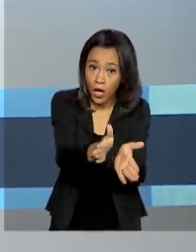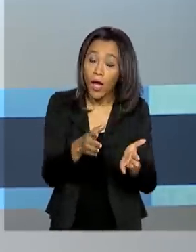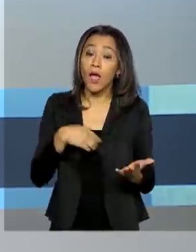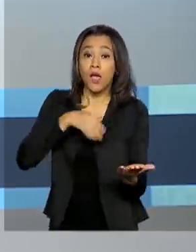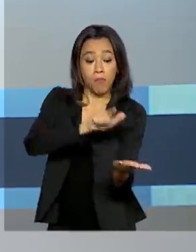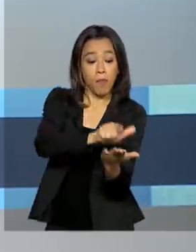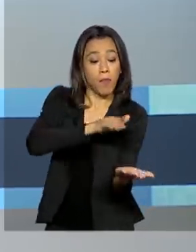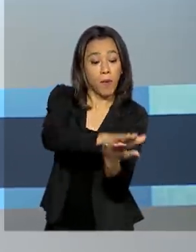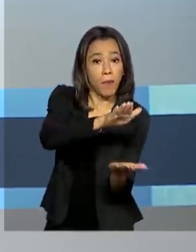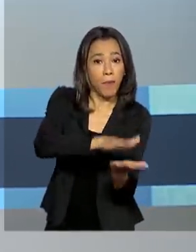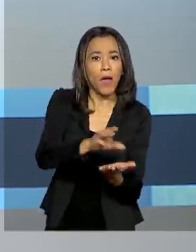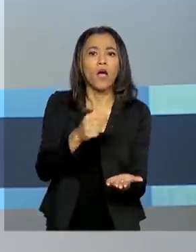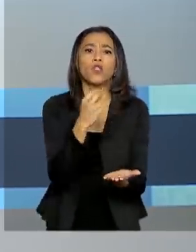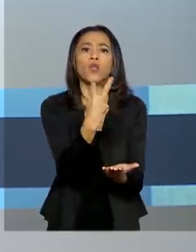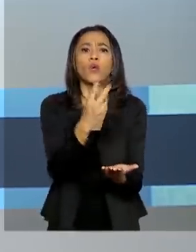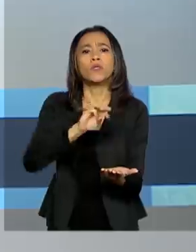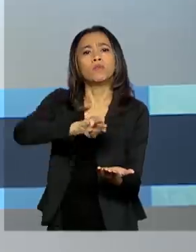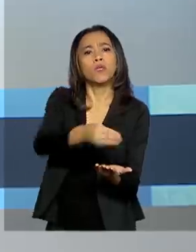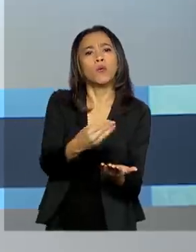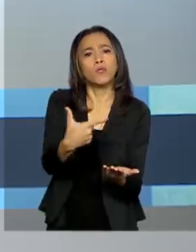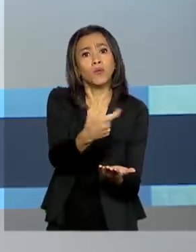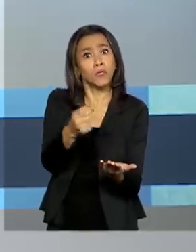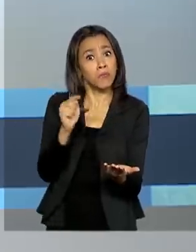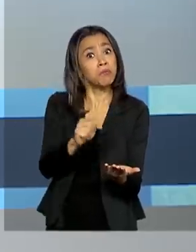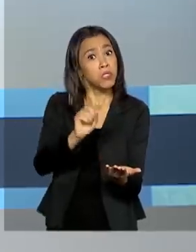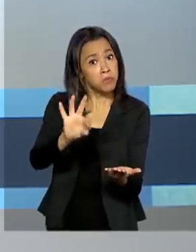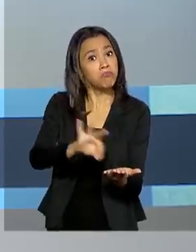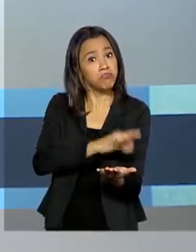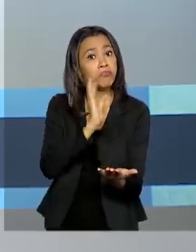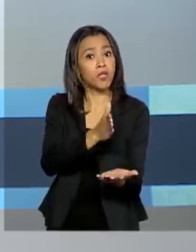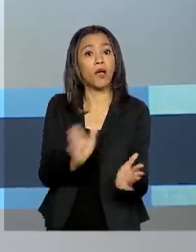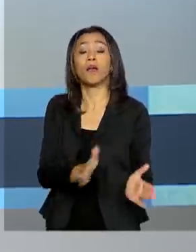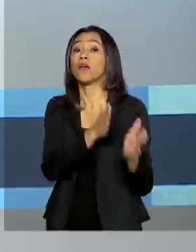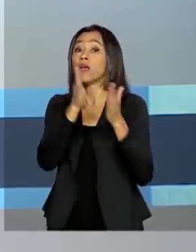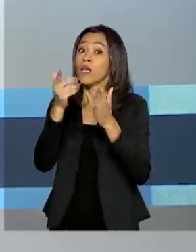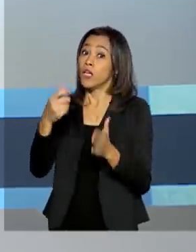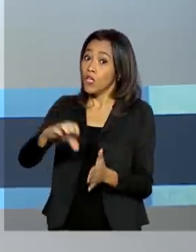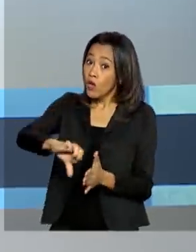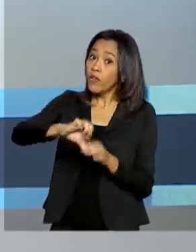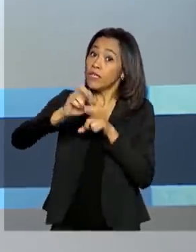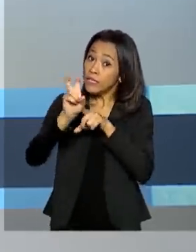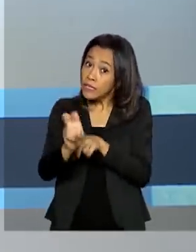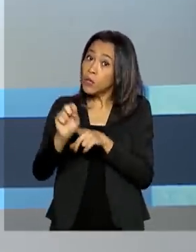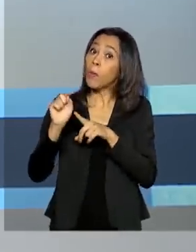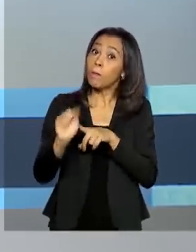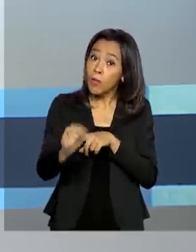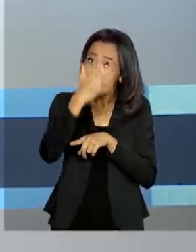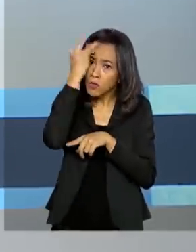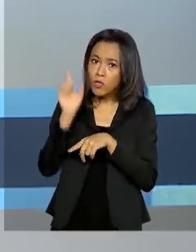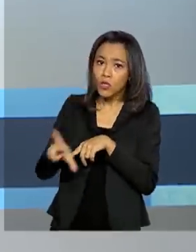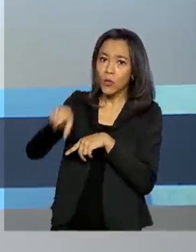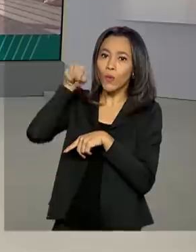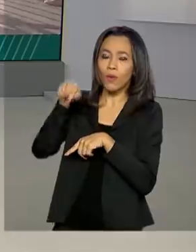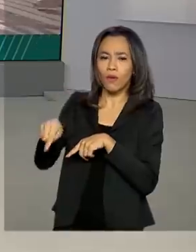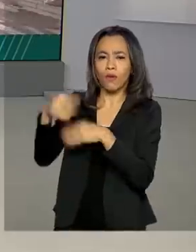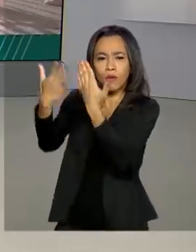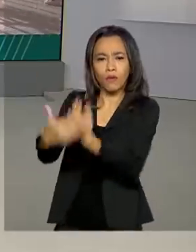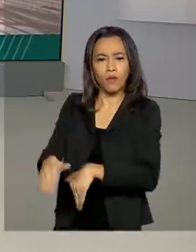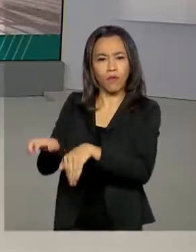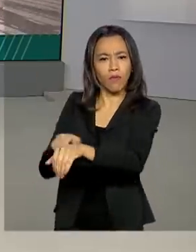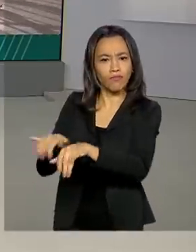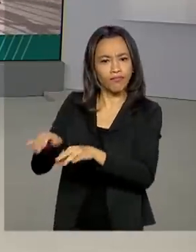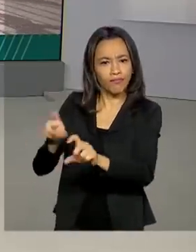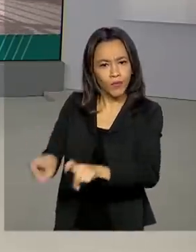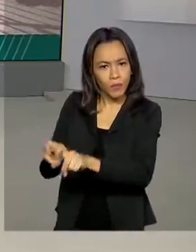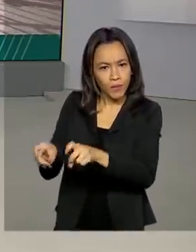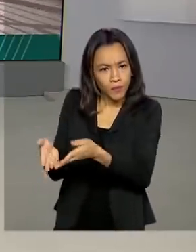registra mais de 2 milhões e 200 mil inscrições e outras 95 mil pessoas optaram pelo Enem Digital. E o